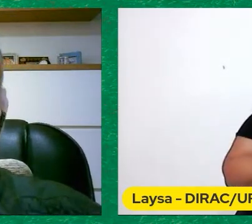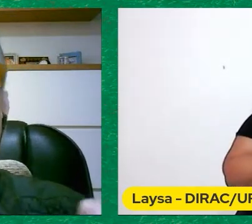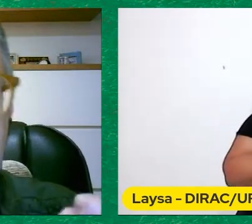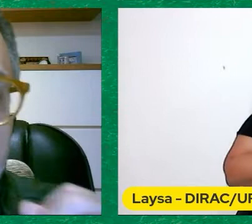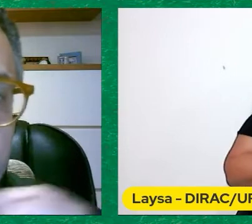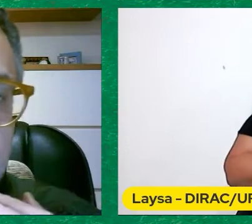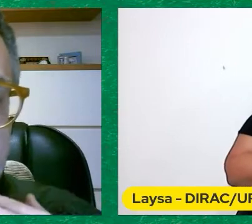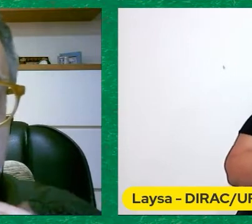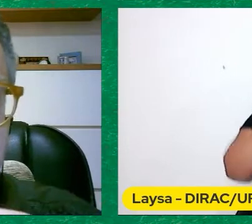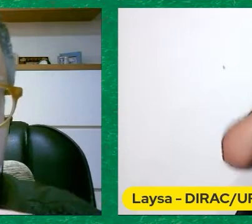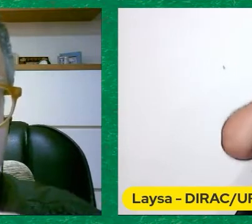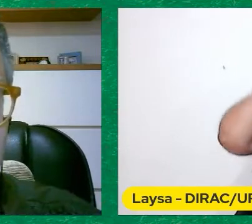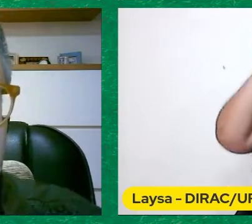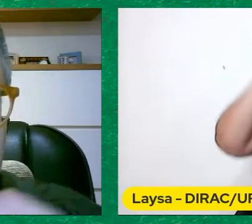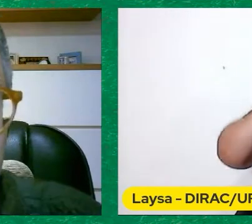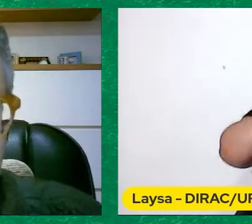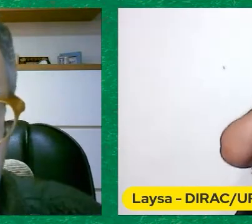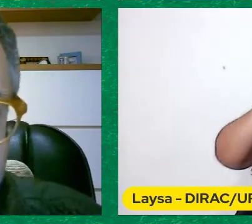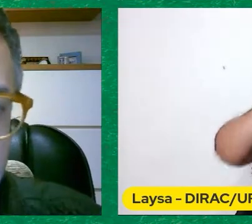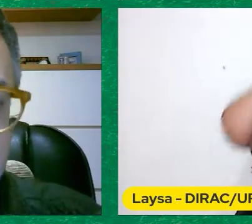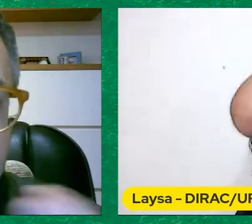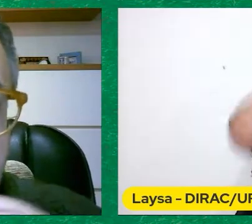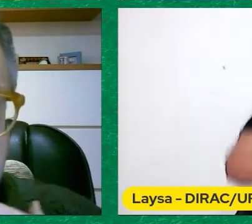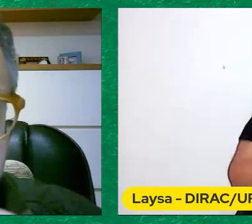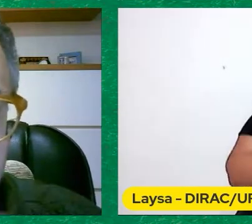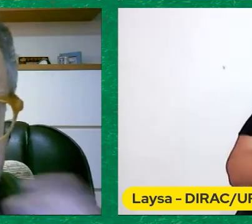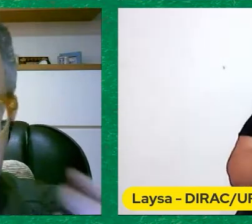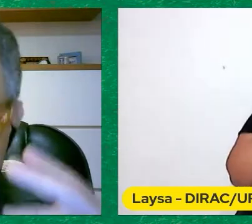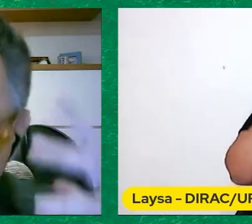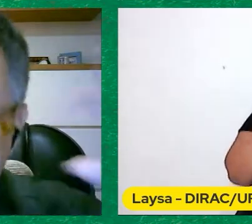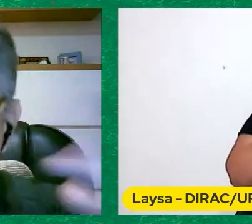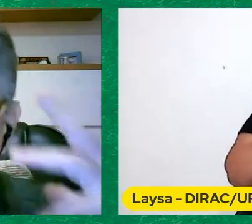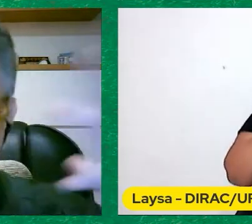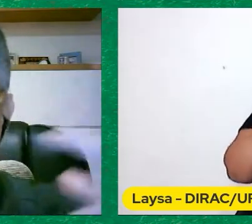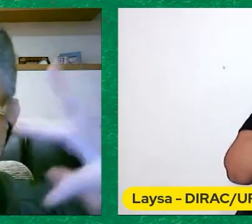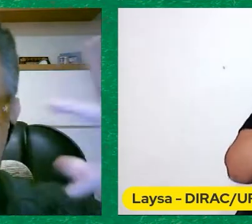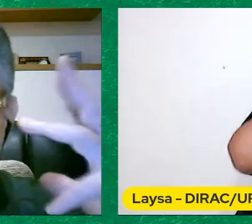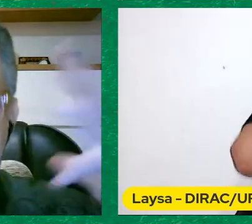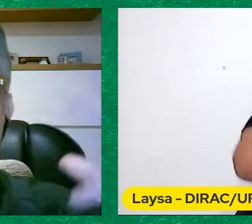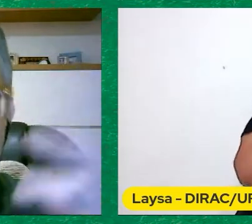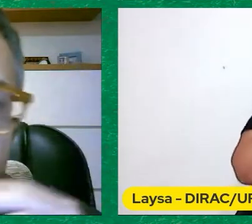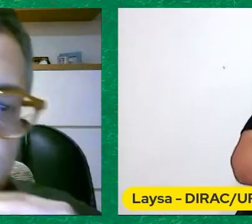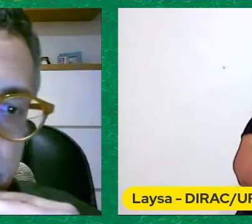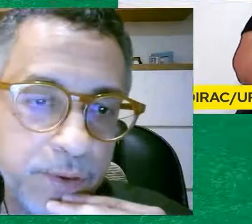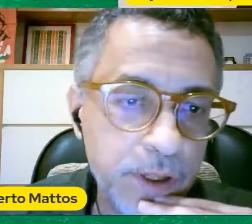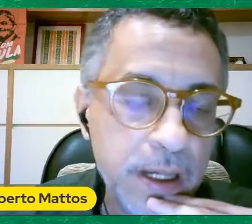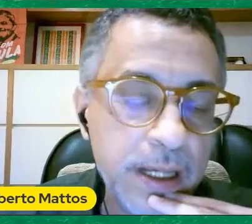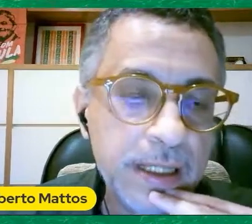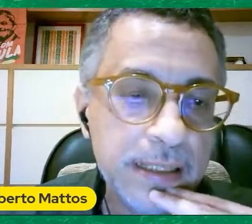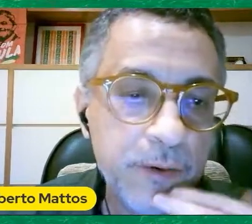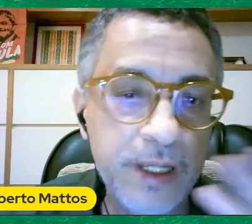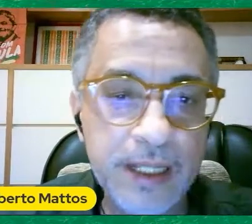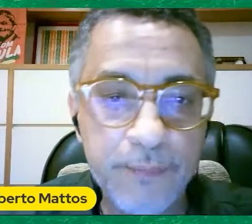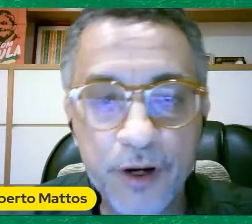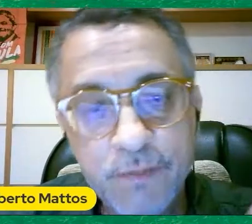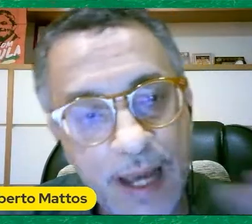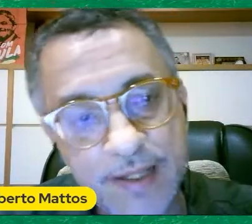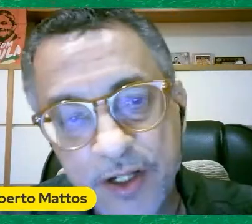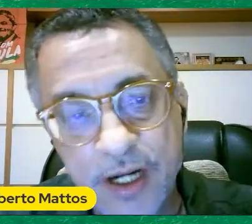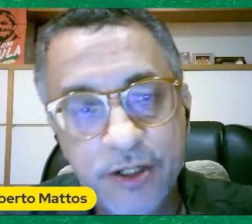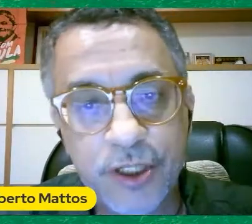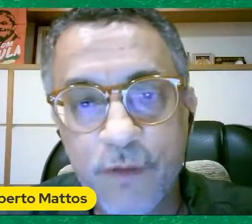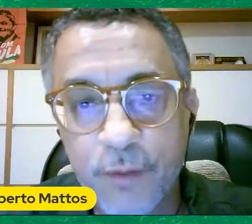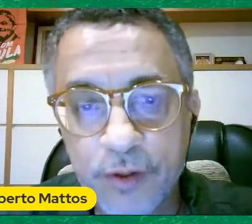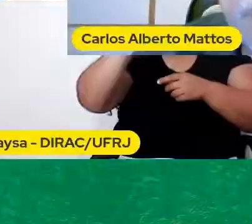figura do perdedor O jogo era uma coisa muito importante Para o pensamento do Capô E depois